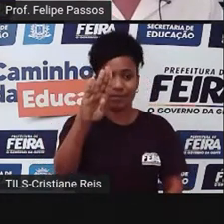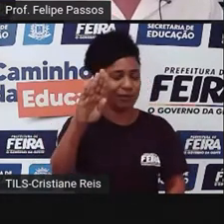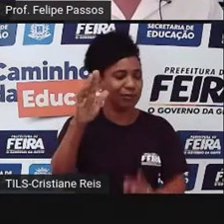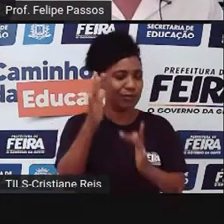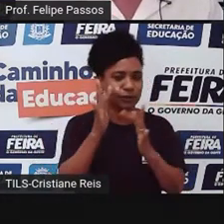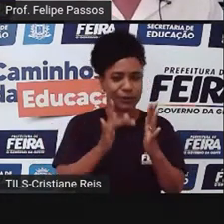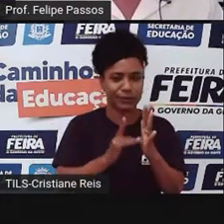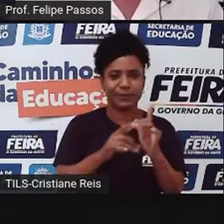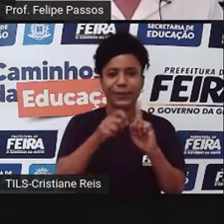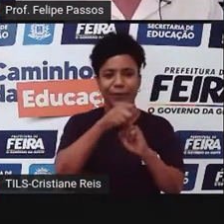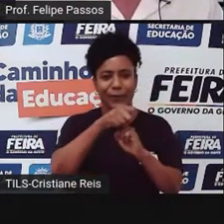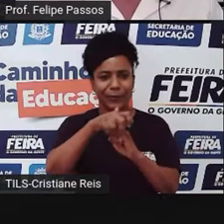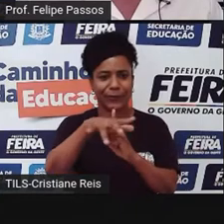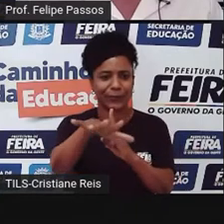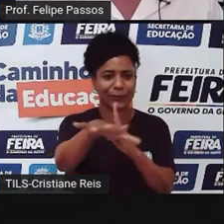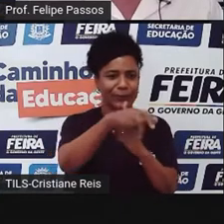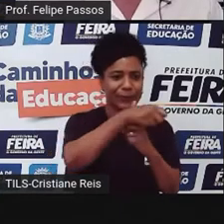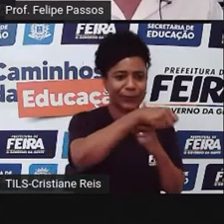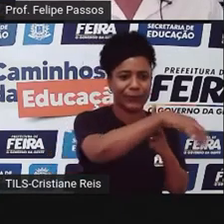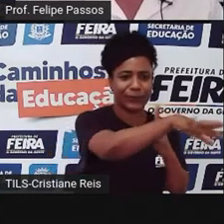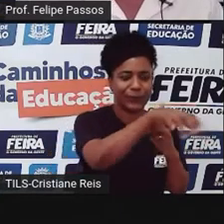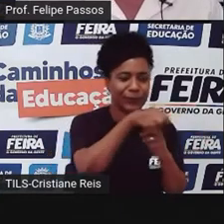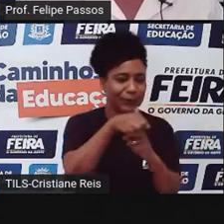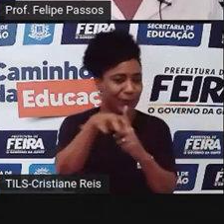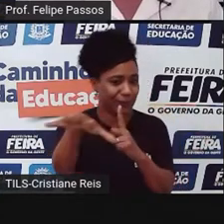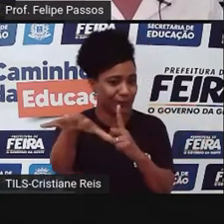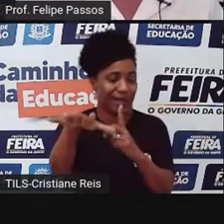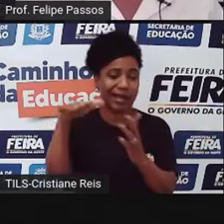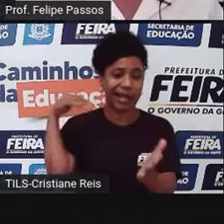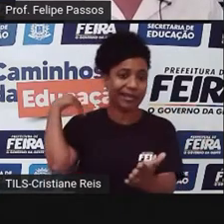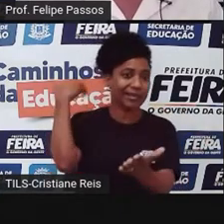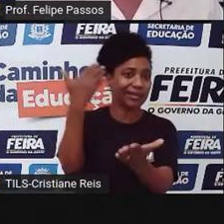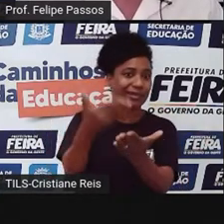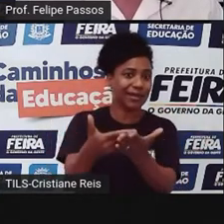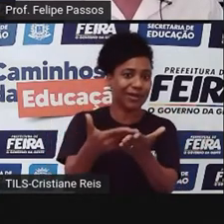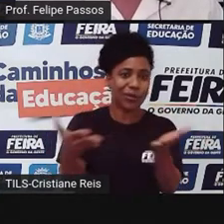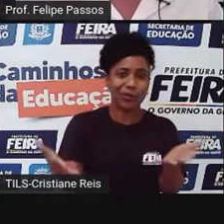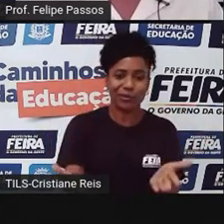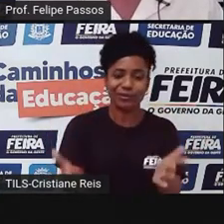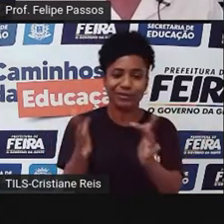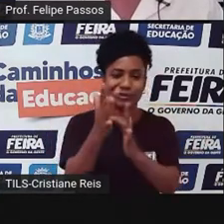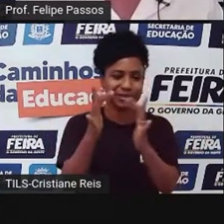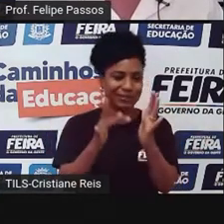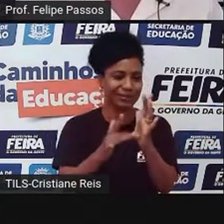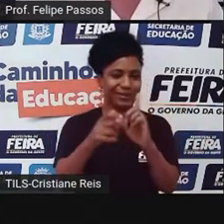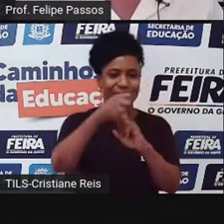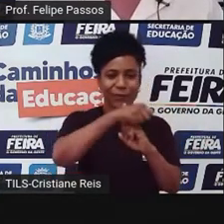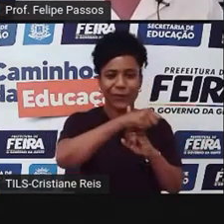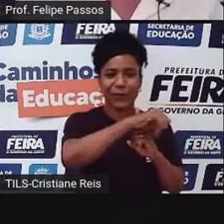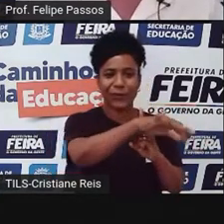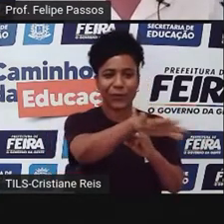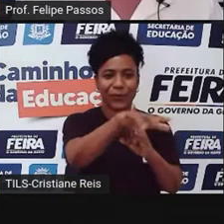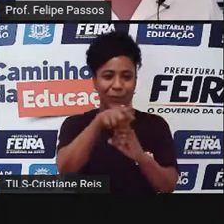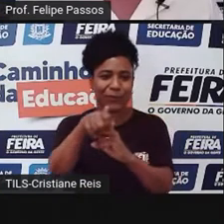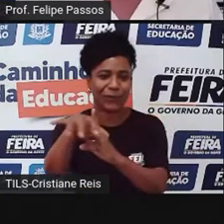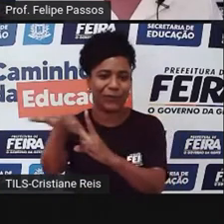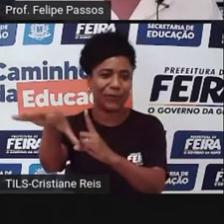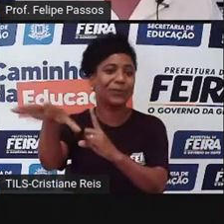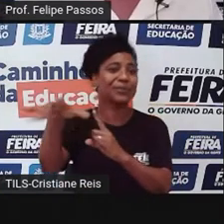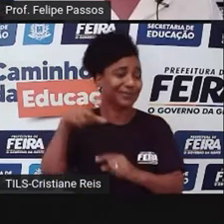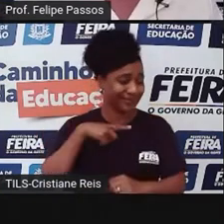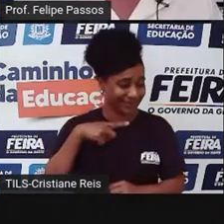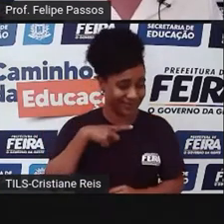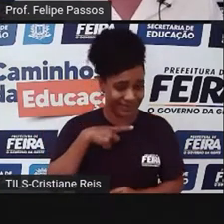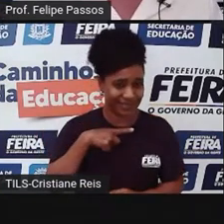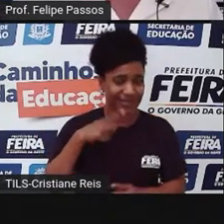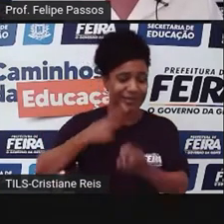e era influente. Até hoje é influente, né? Ele viveu há mais de dois milênios